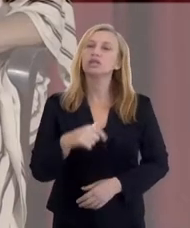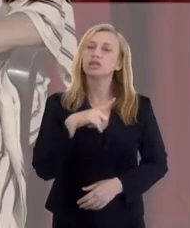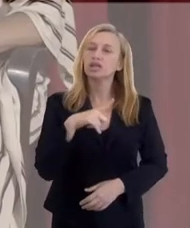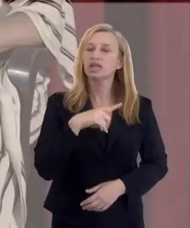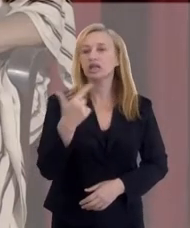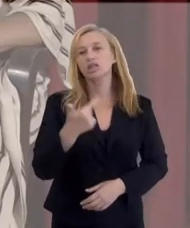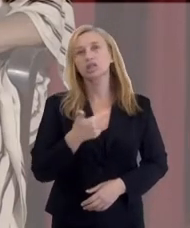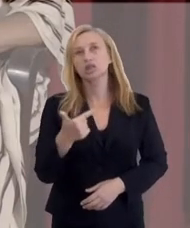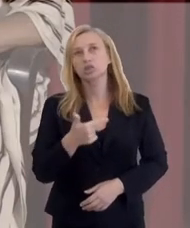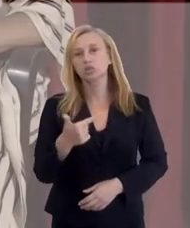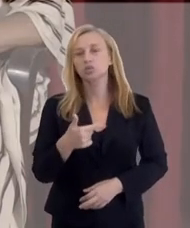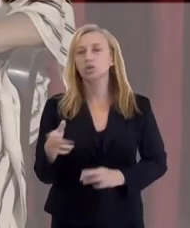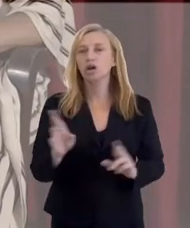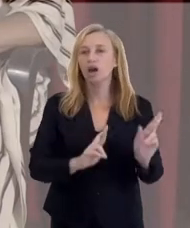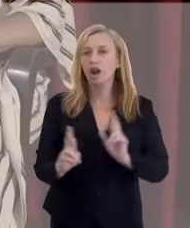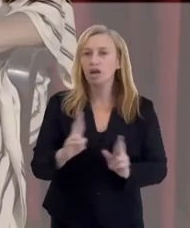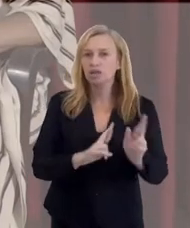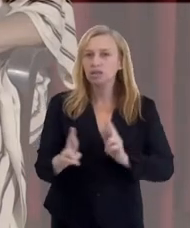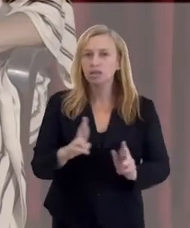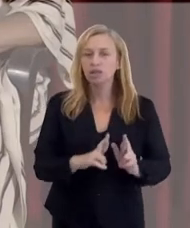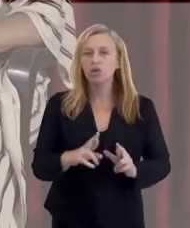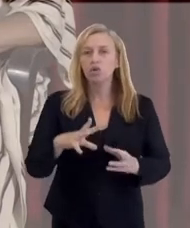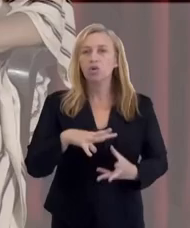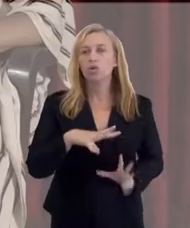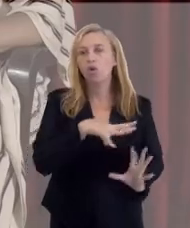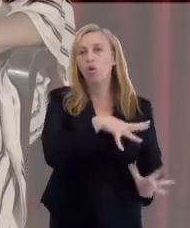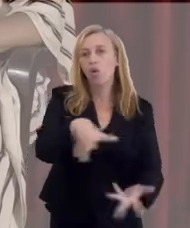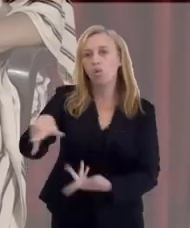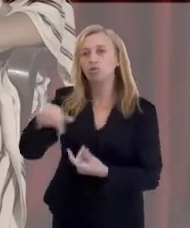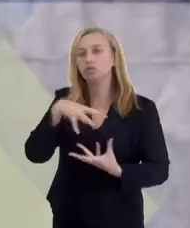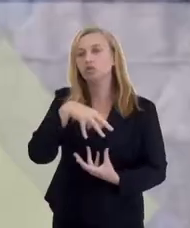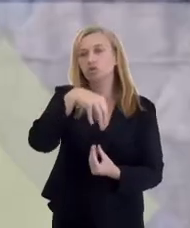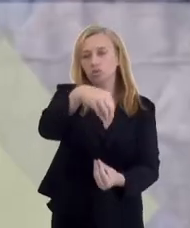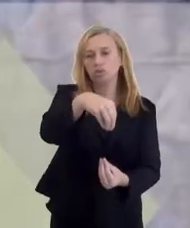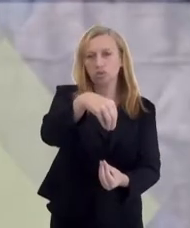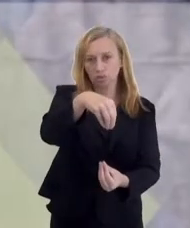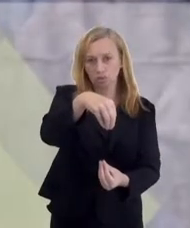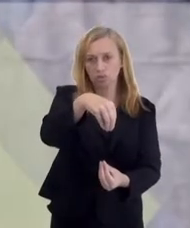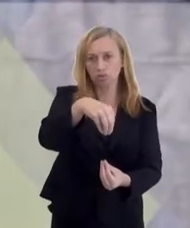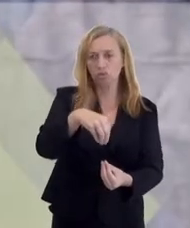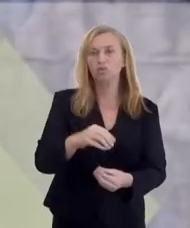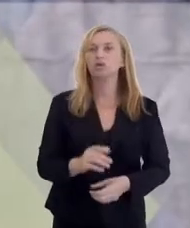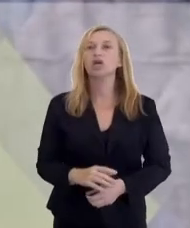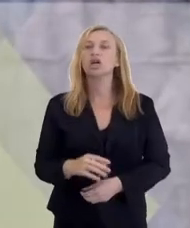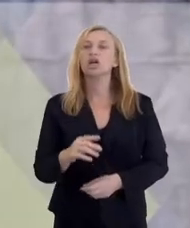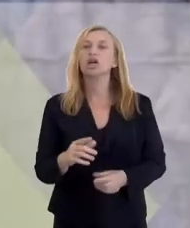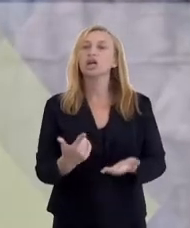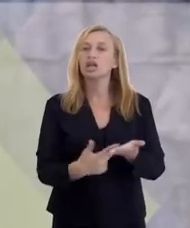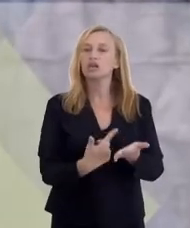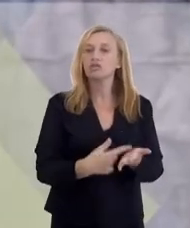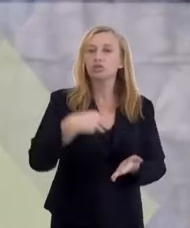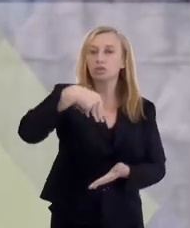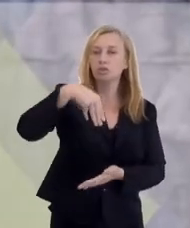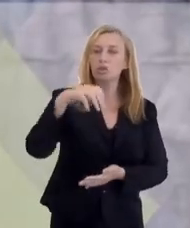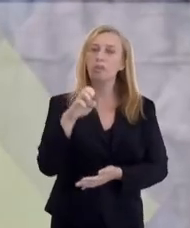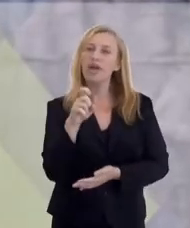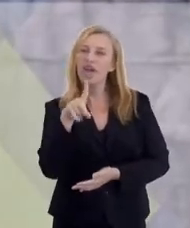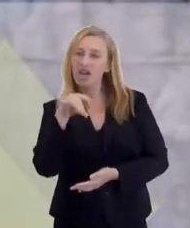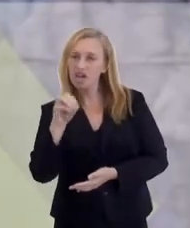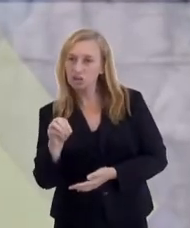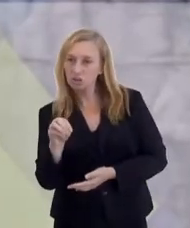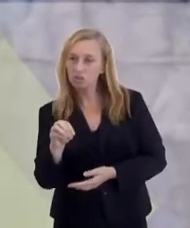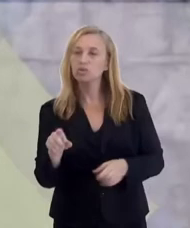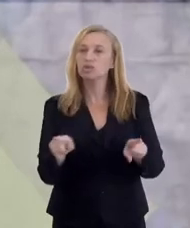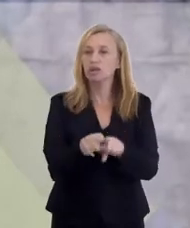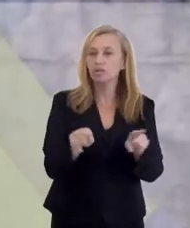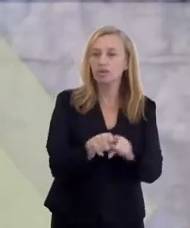a gente tem, na segunda, a relação com o mundo espiritual, tratamento dos médios, no Livro dos Médiuns. As questões